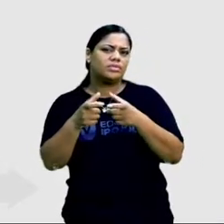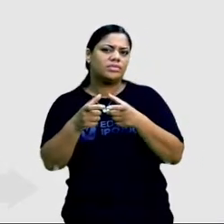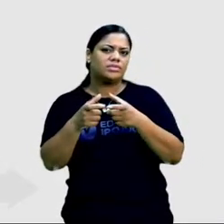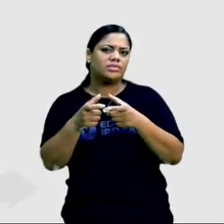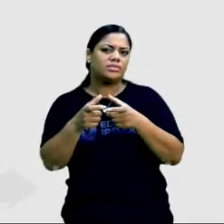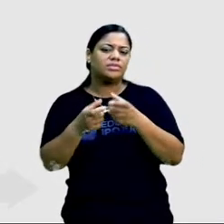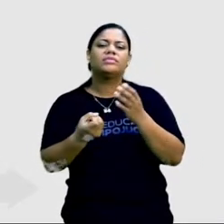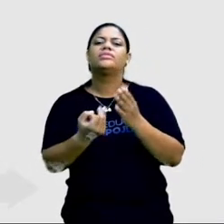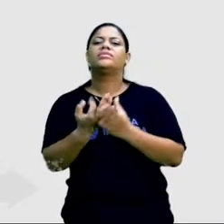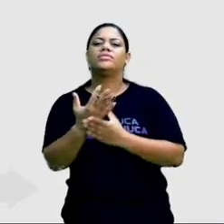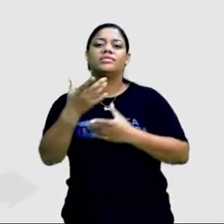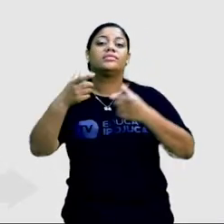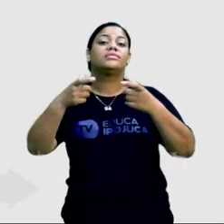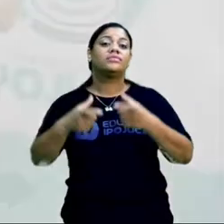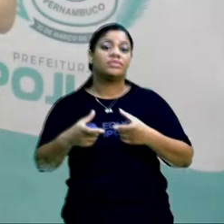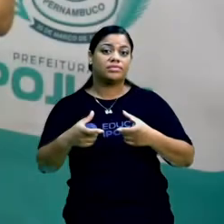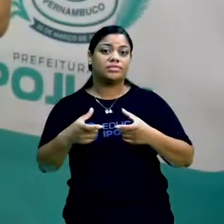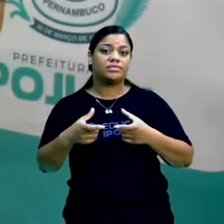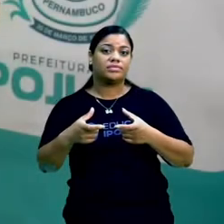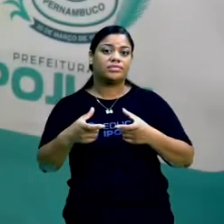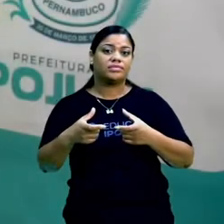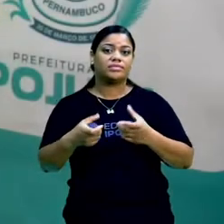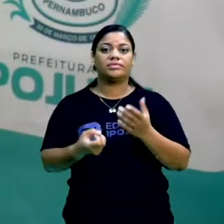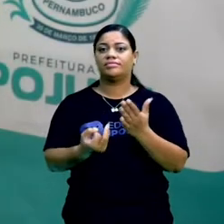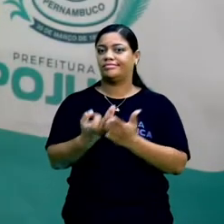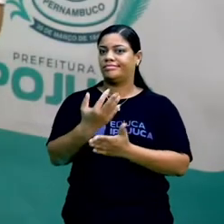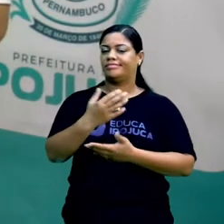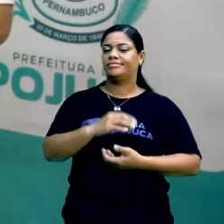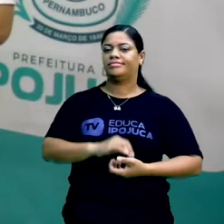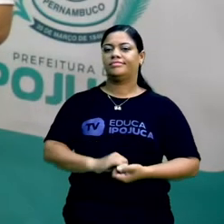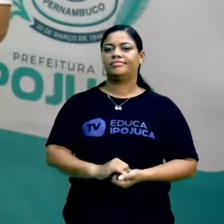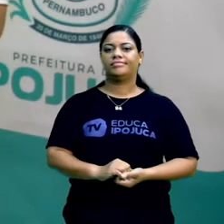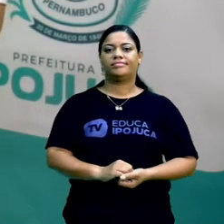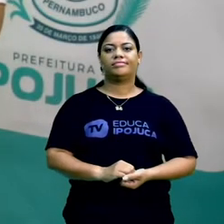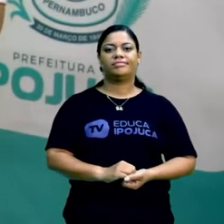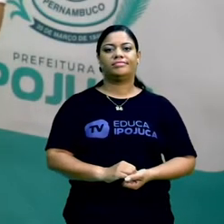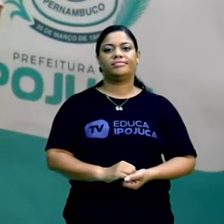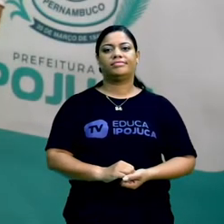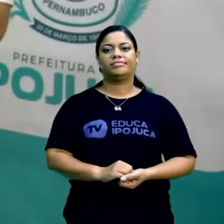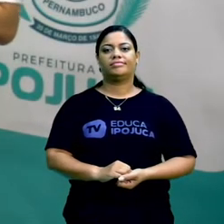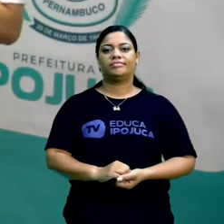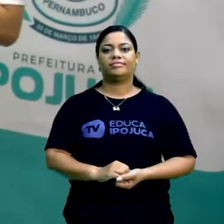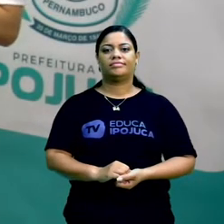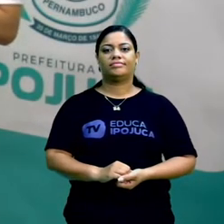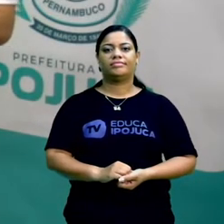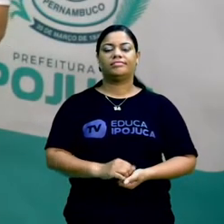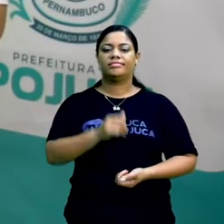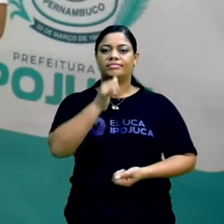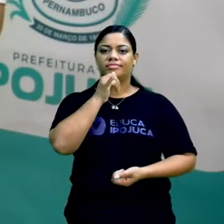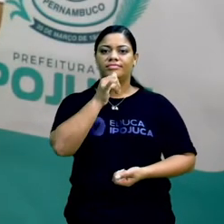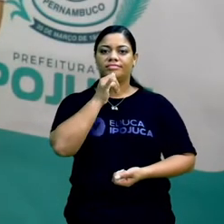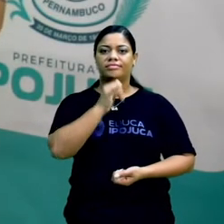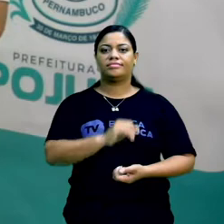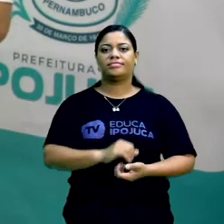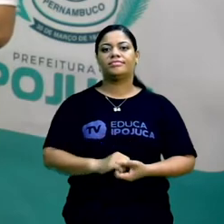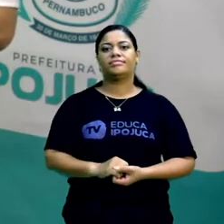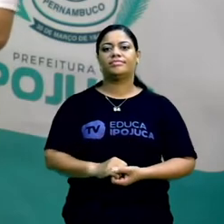onde os fatos aconteceram, em que local eles ocorreram. Vamos ver aqui um exemplo.